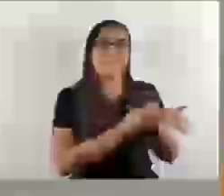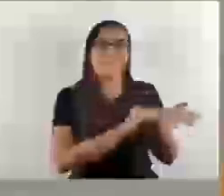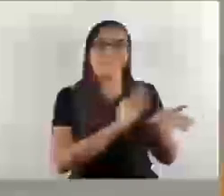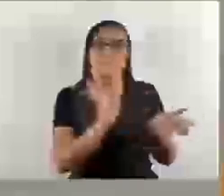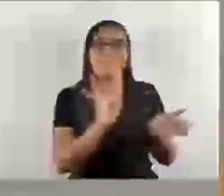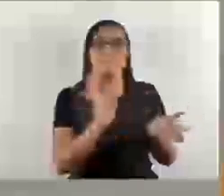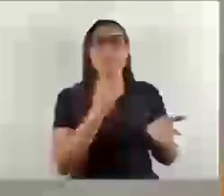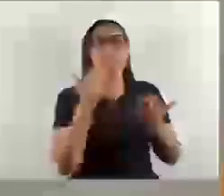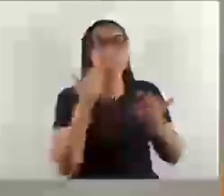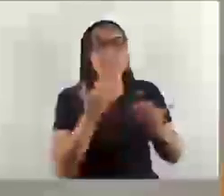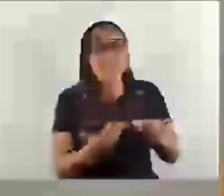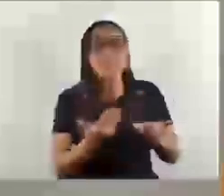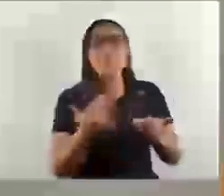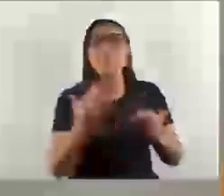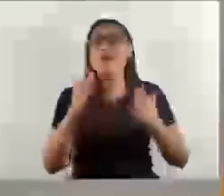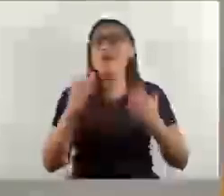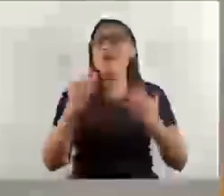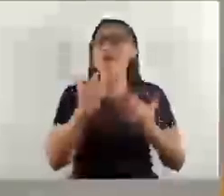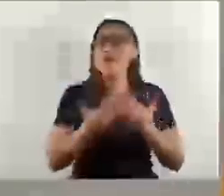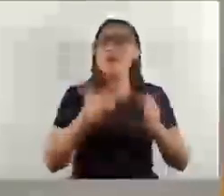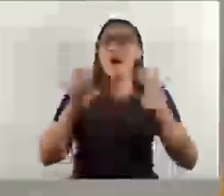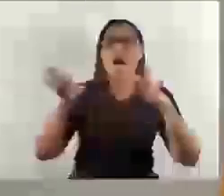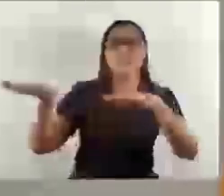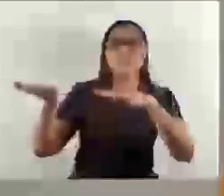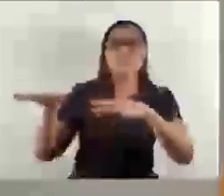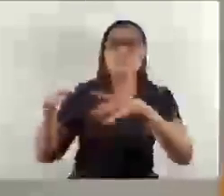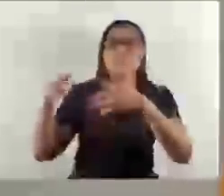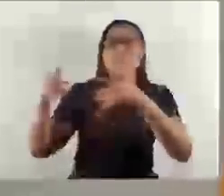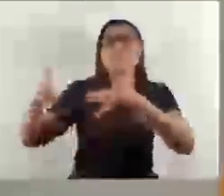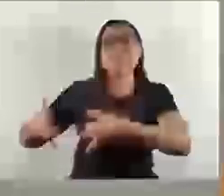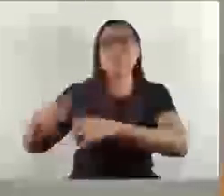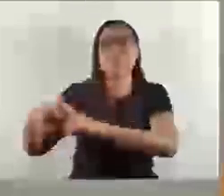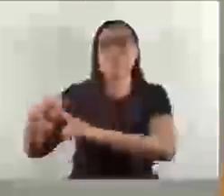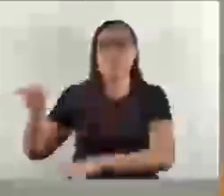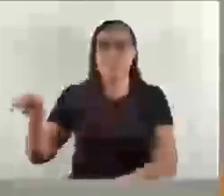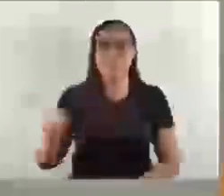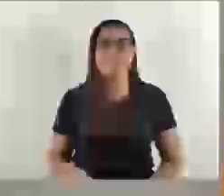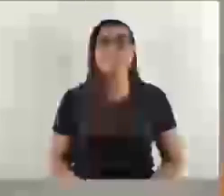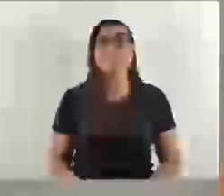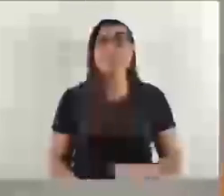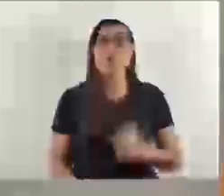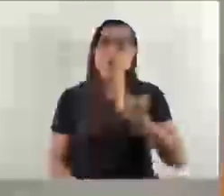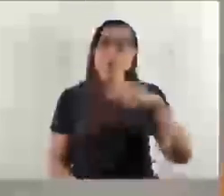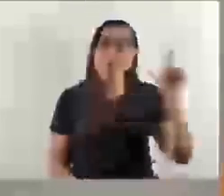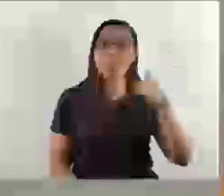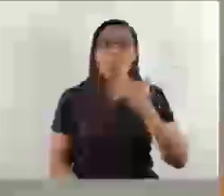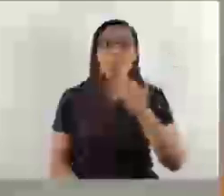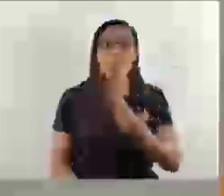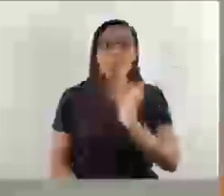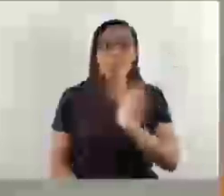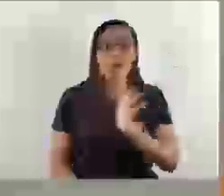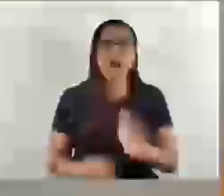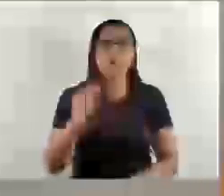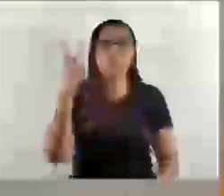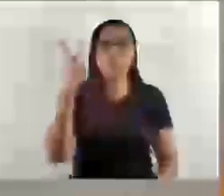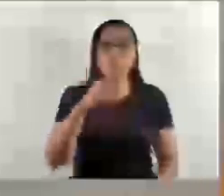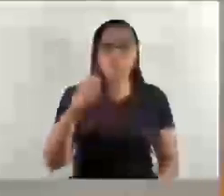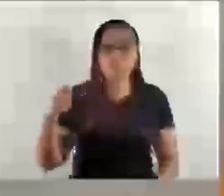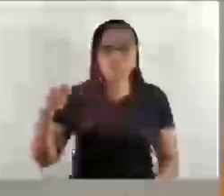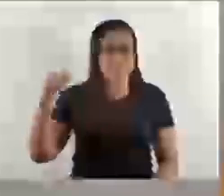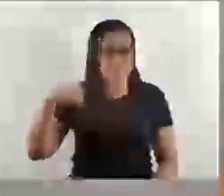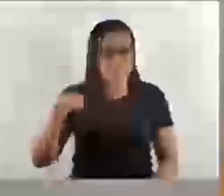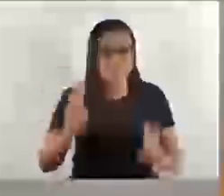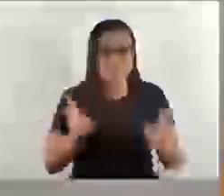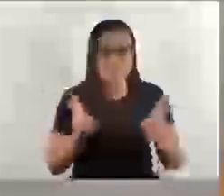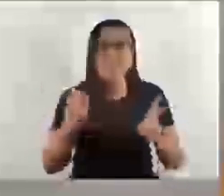especial ao nosso cemitério também. E outro fato que eu já pedi, já faz uns dois meses nessa casa, é o ponto